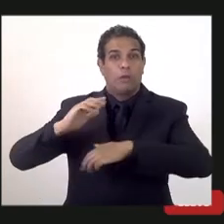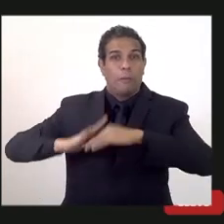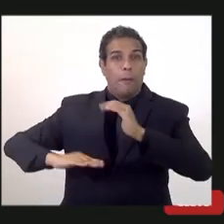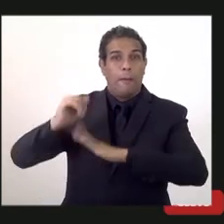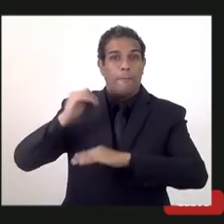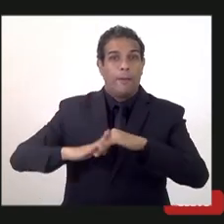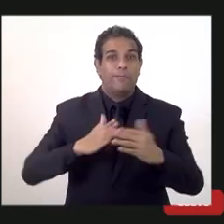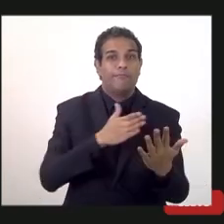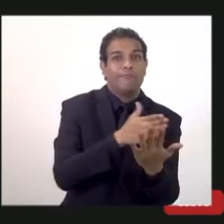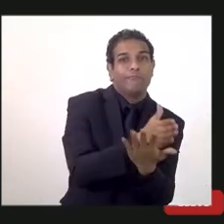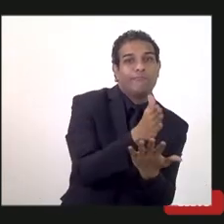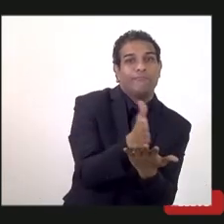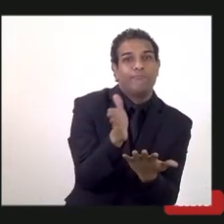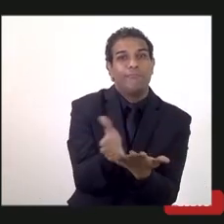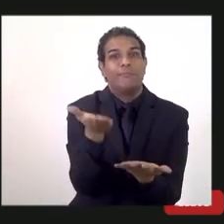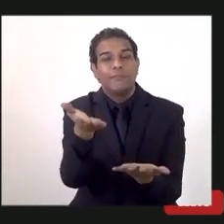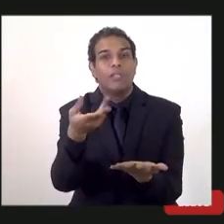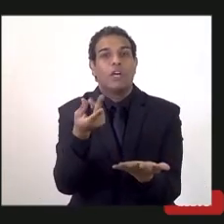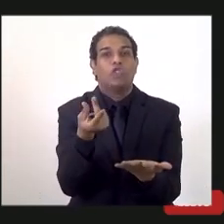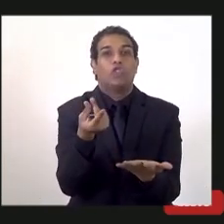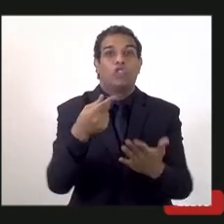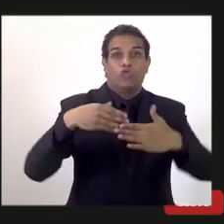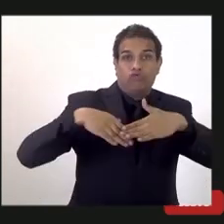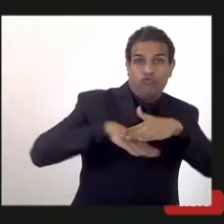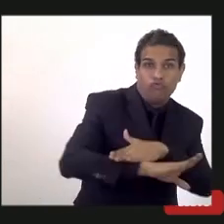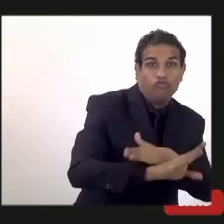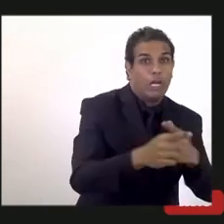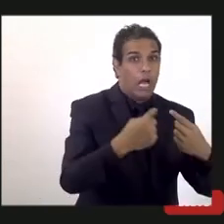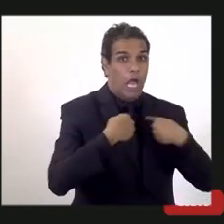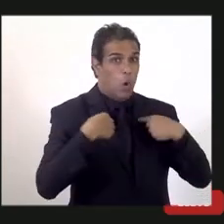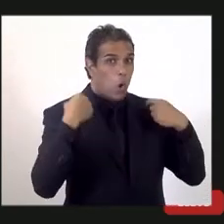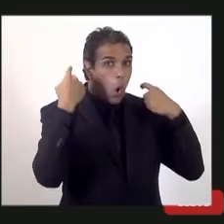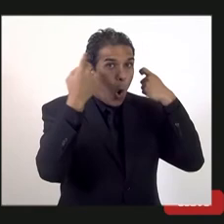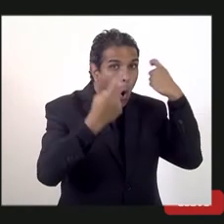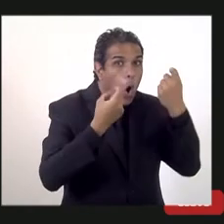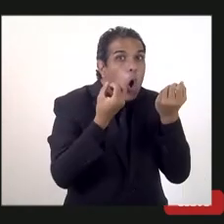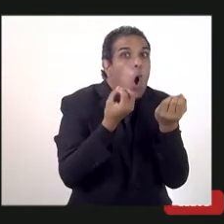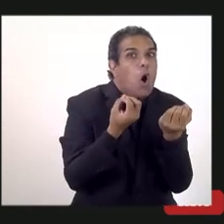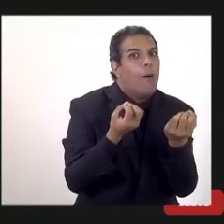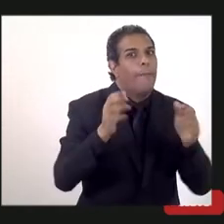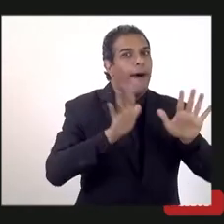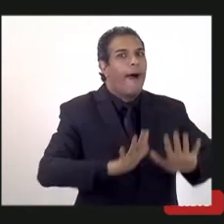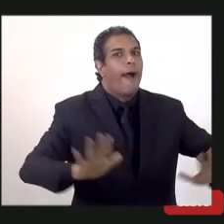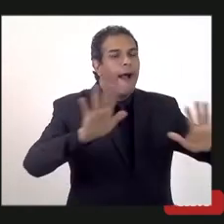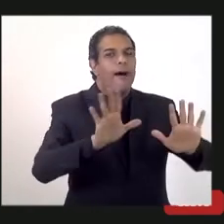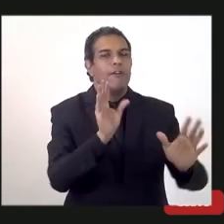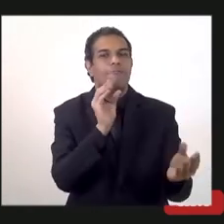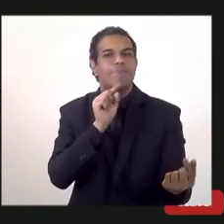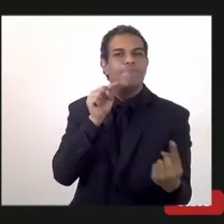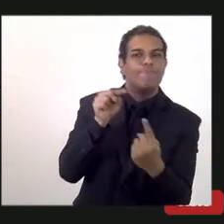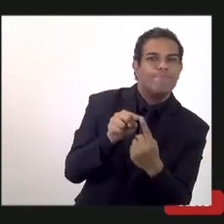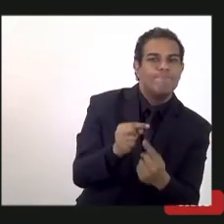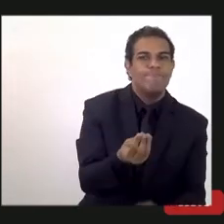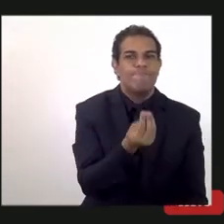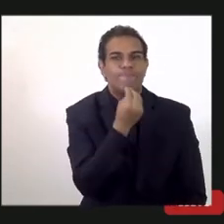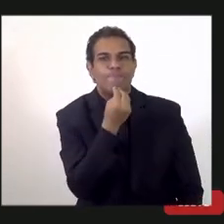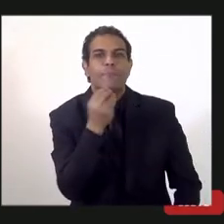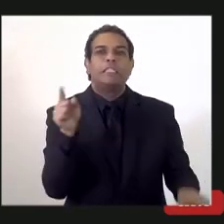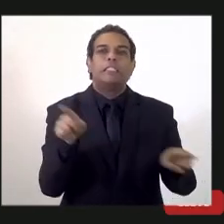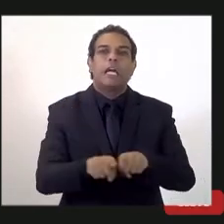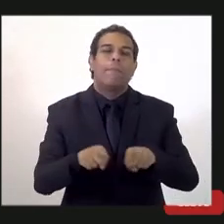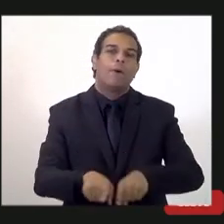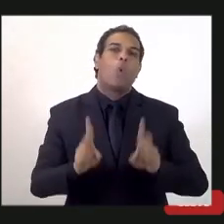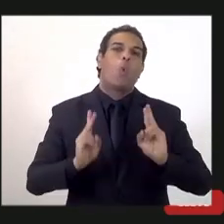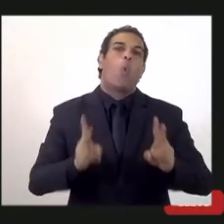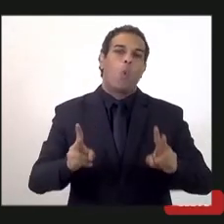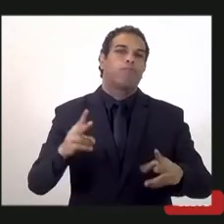ao direcionamento desse recurso, olho com preocupação e tem que ter claro esse objetivo, tem que ter claro a continuidade